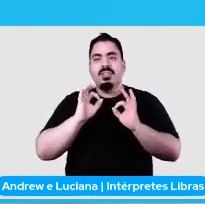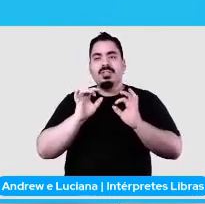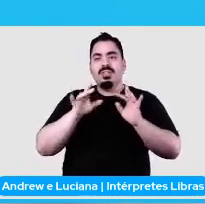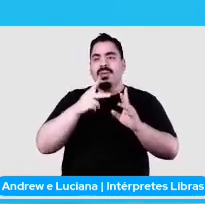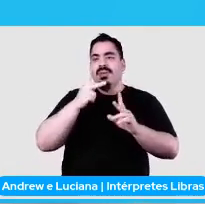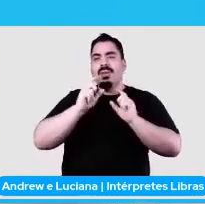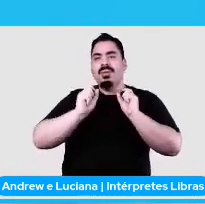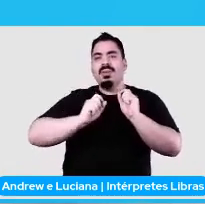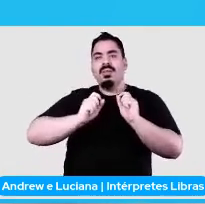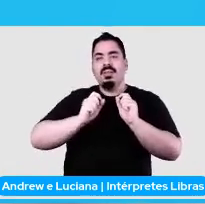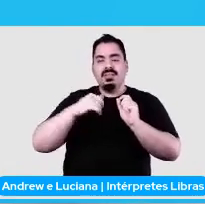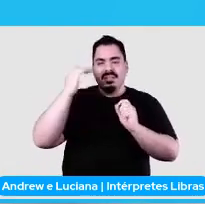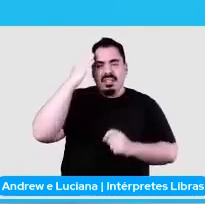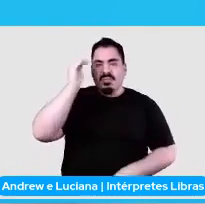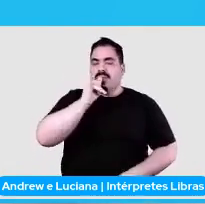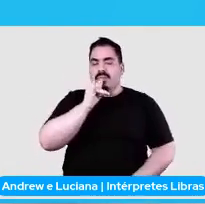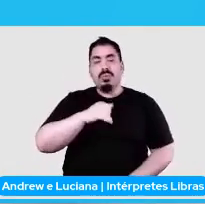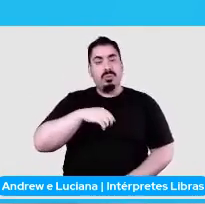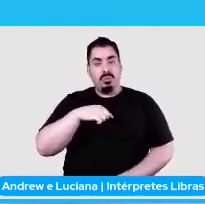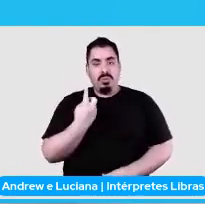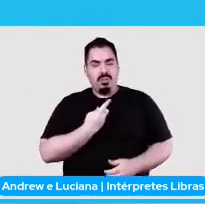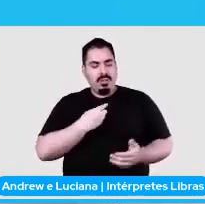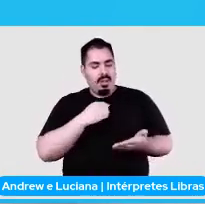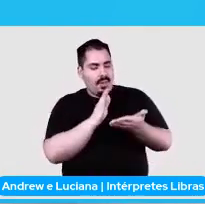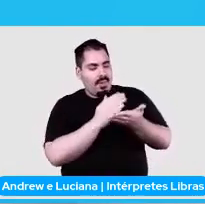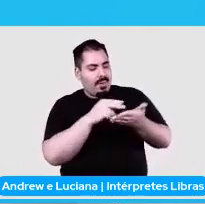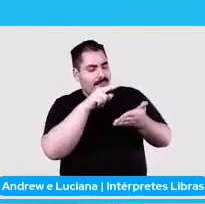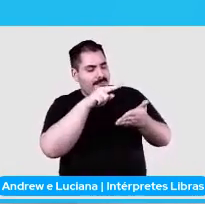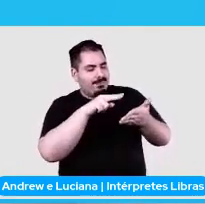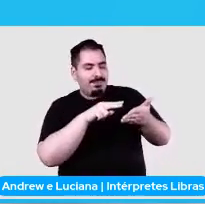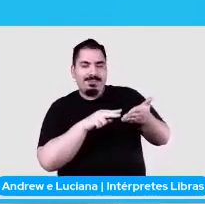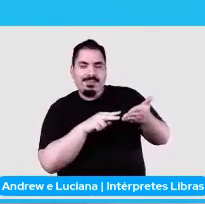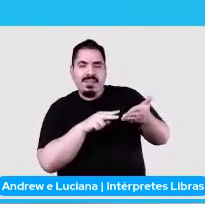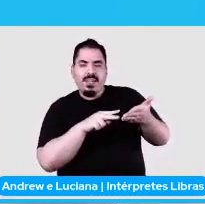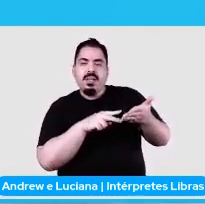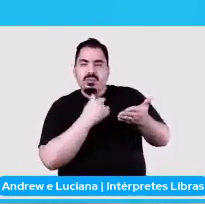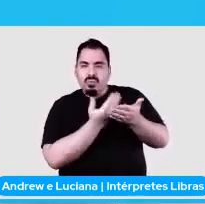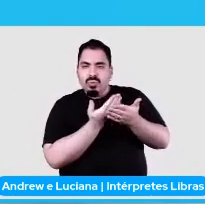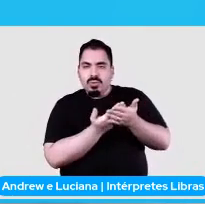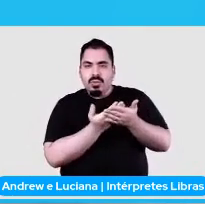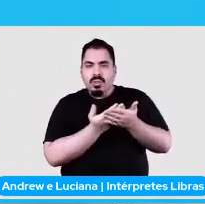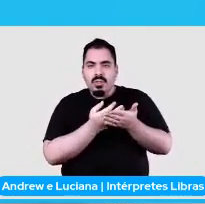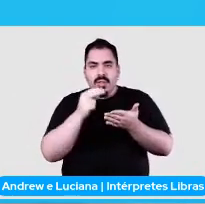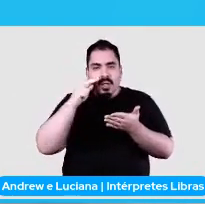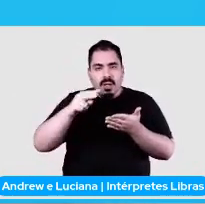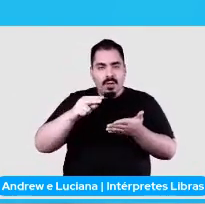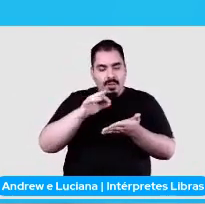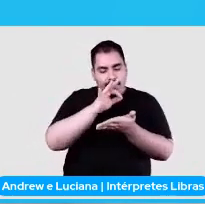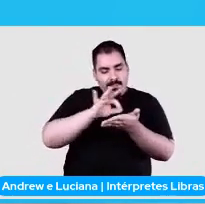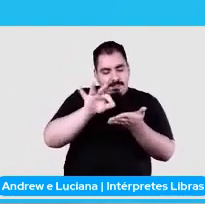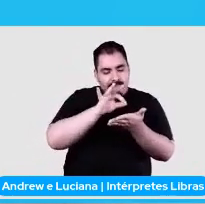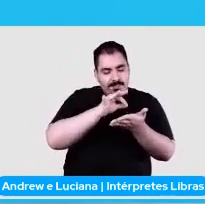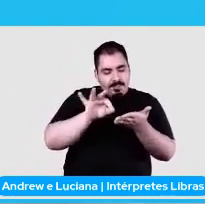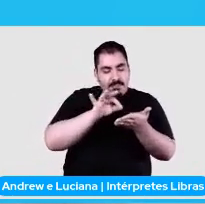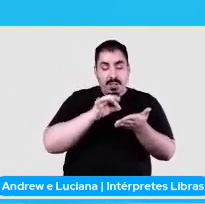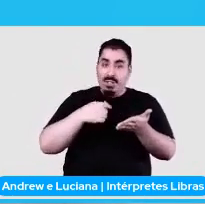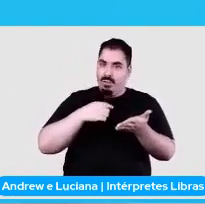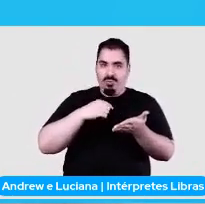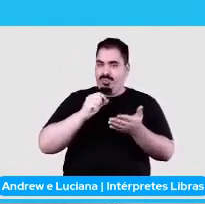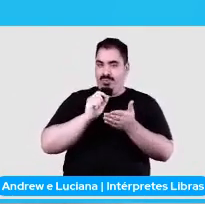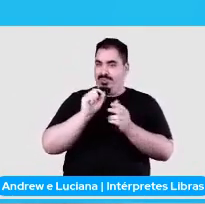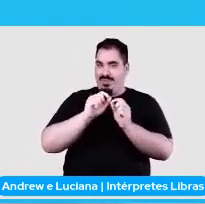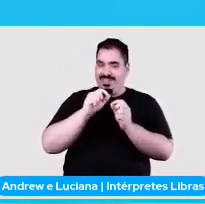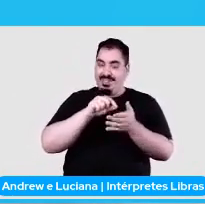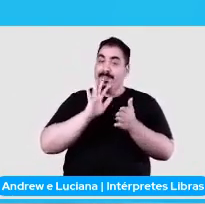gente está estudando e lendo um livro, né? E a gente vai lá no livro, a gente sublinha... Não sublinha livros. Mas quando a gente sublinhava livros,